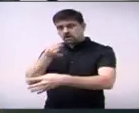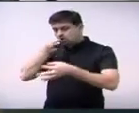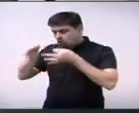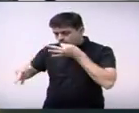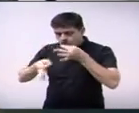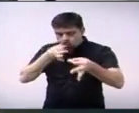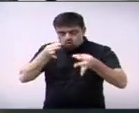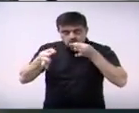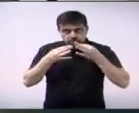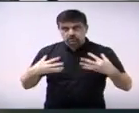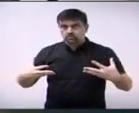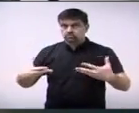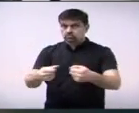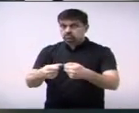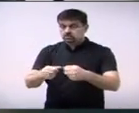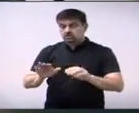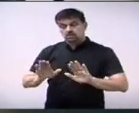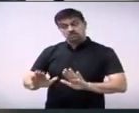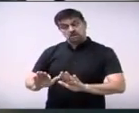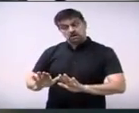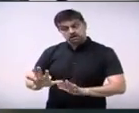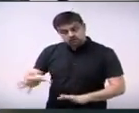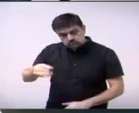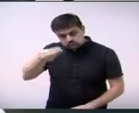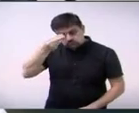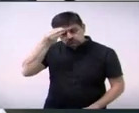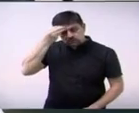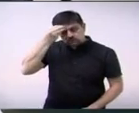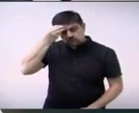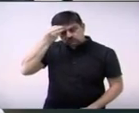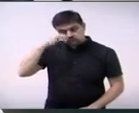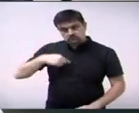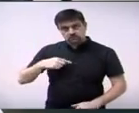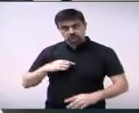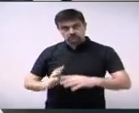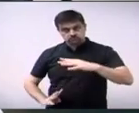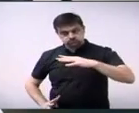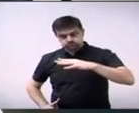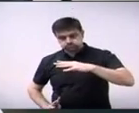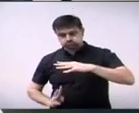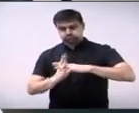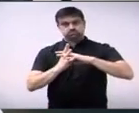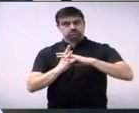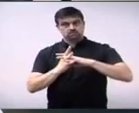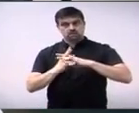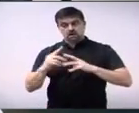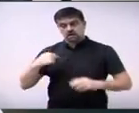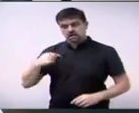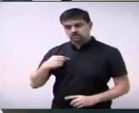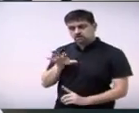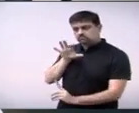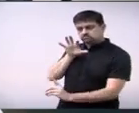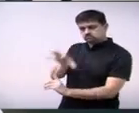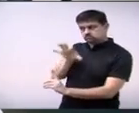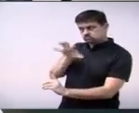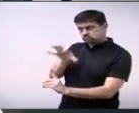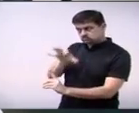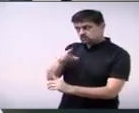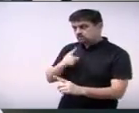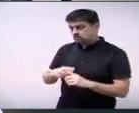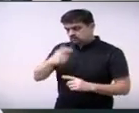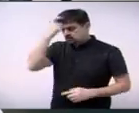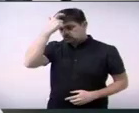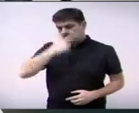mas quando entendo que ele passa de uma certa lógica eu não fiz ameaça alguma mesmo porque eu não sou